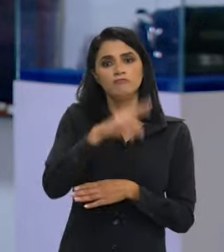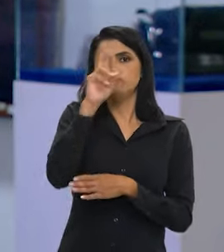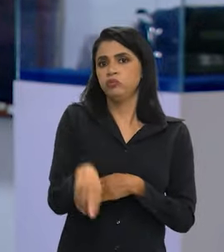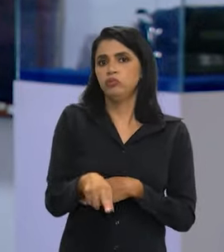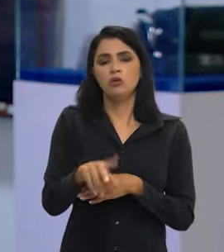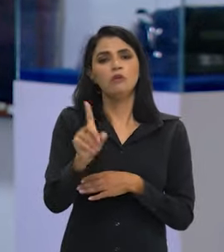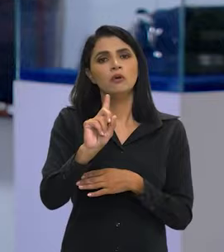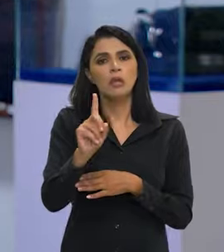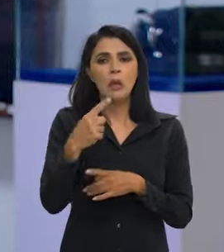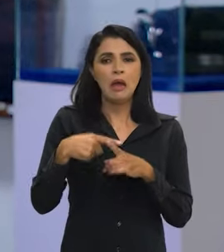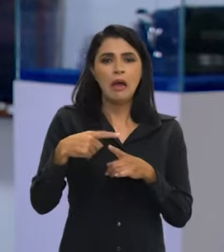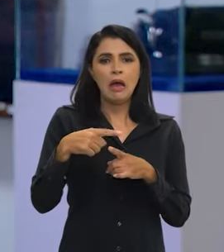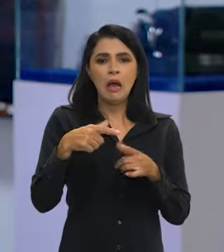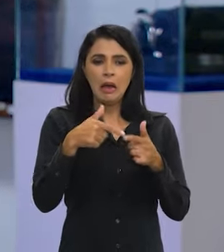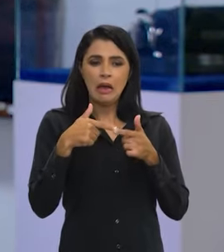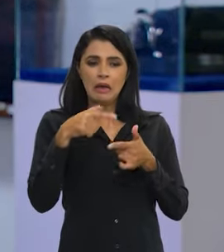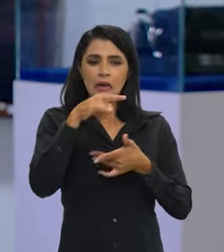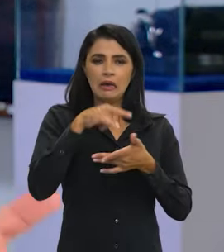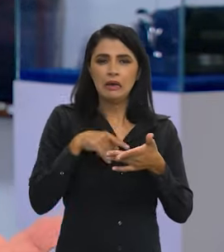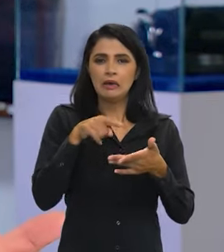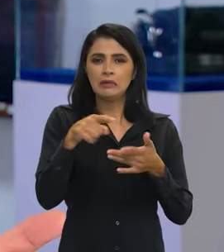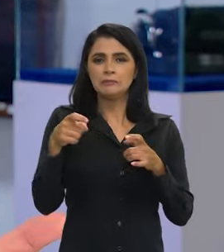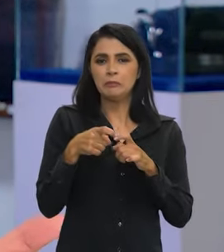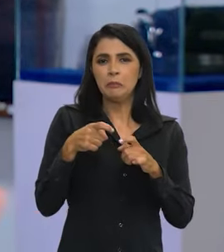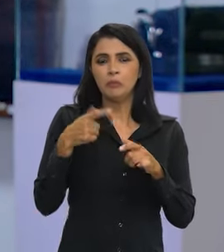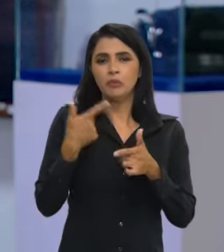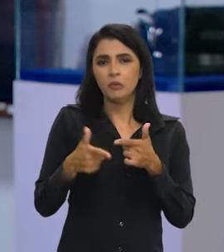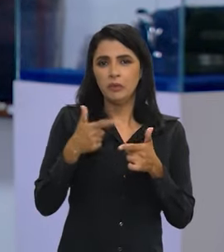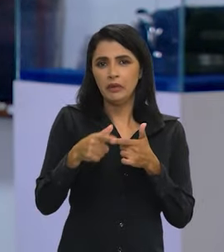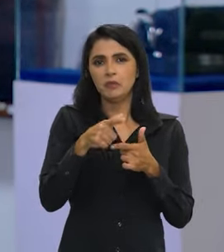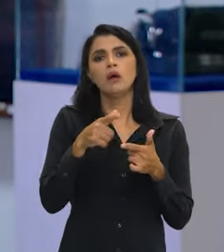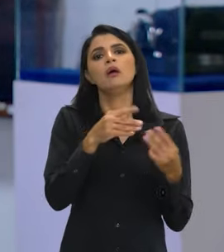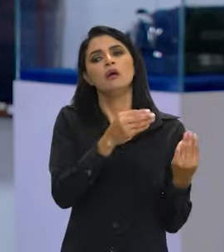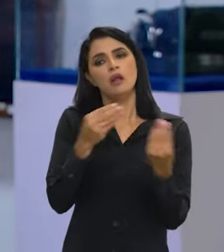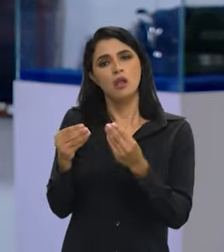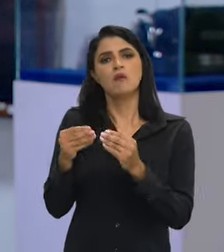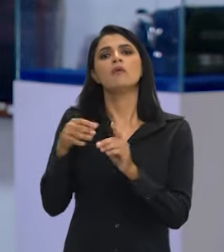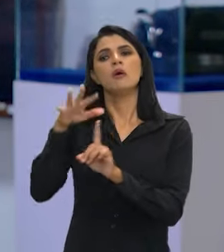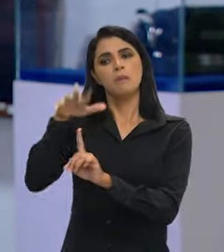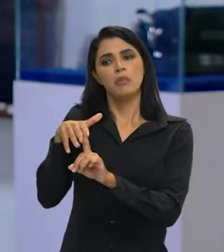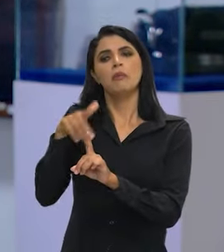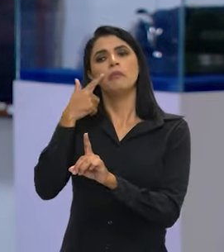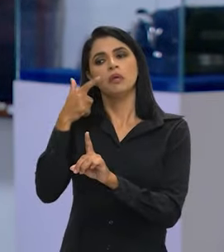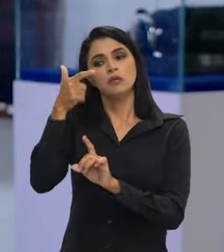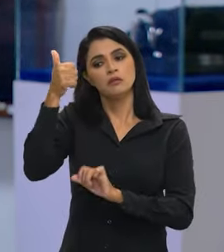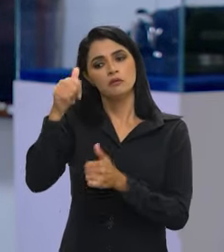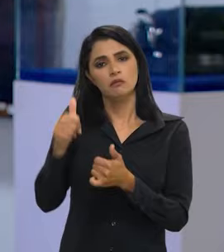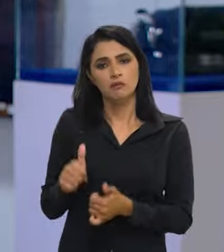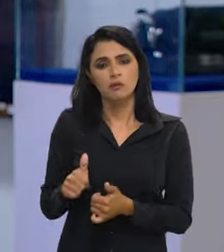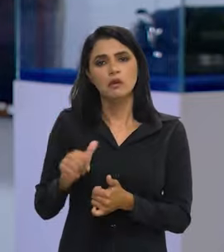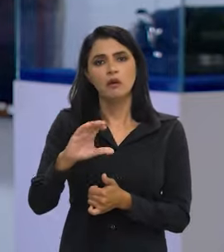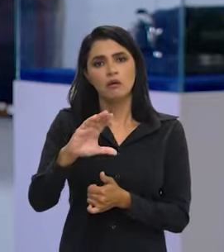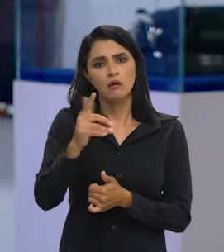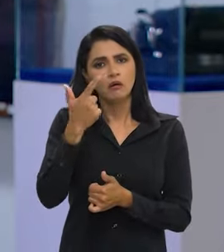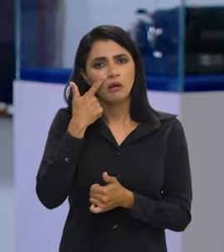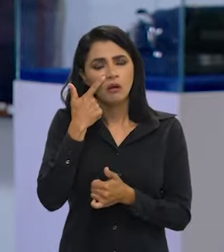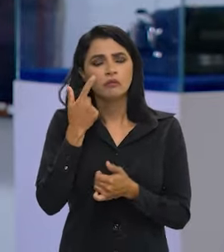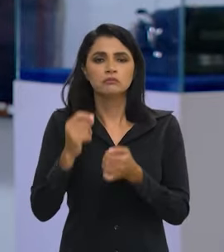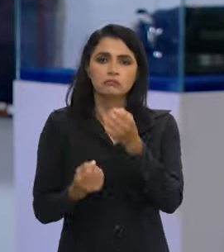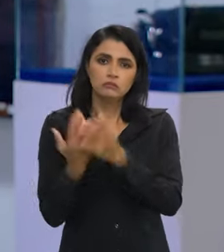indefere. Porque o atestado tem um problema, não quer dizer que ele não tem capacidade. Nós mandamos para a perícia. É claro que a está fazendo um